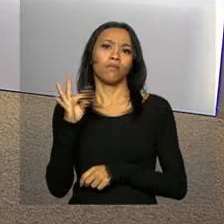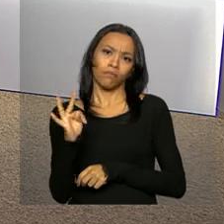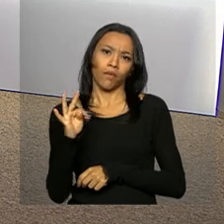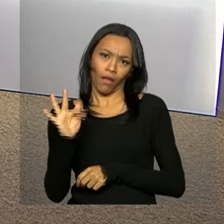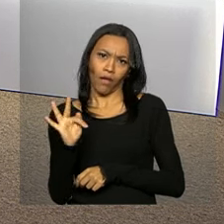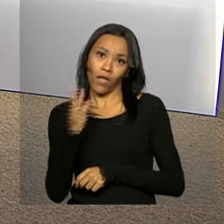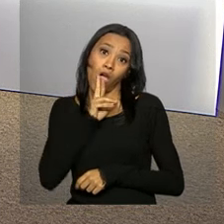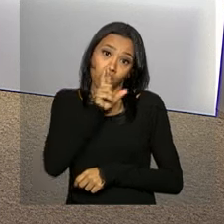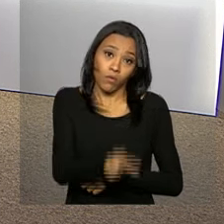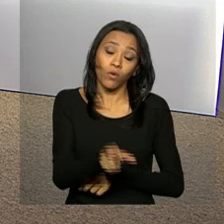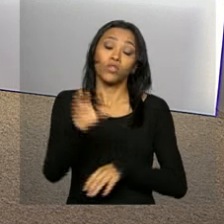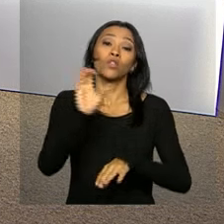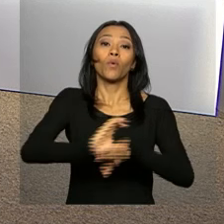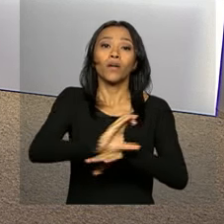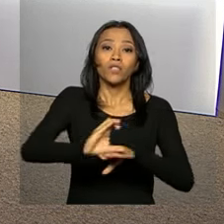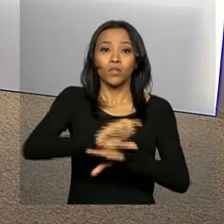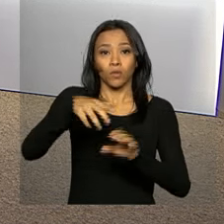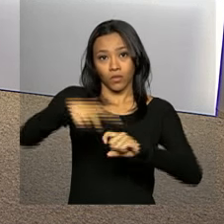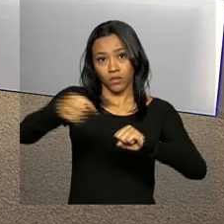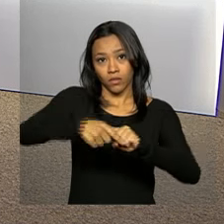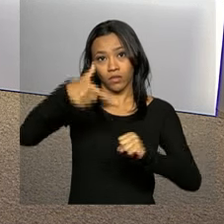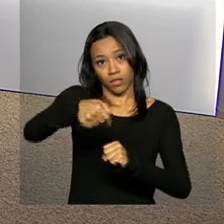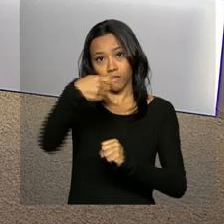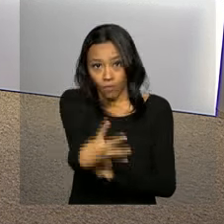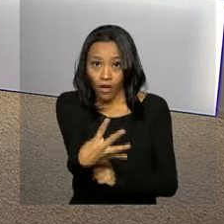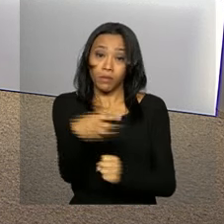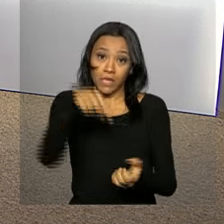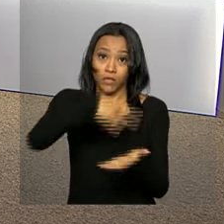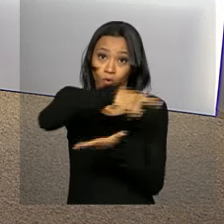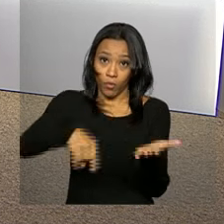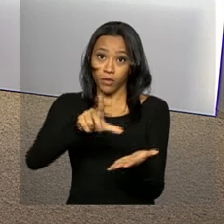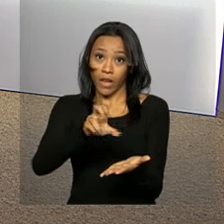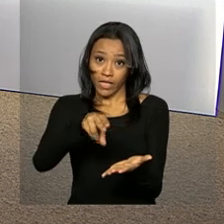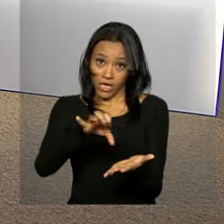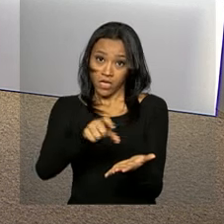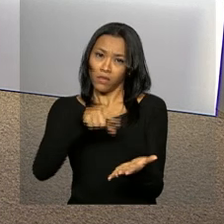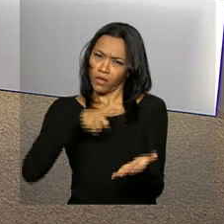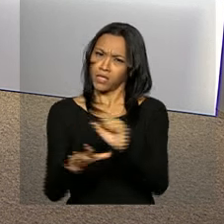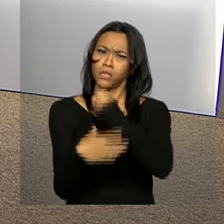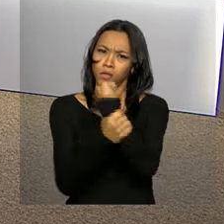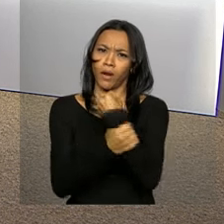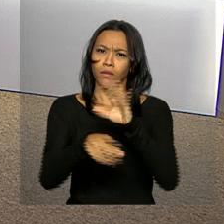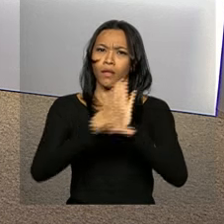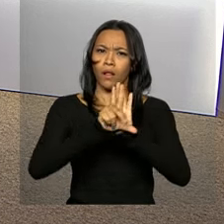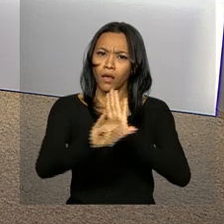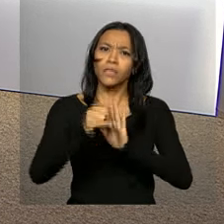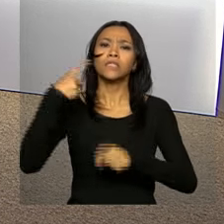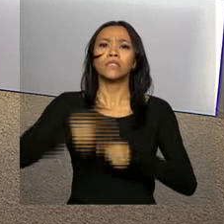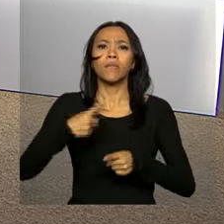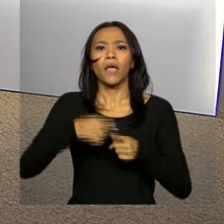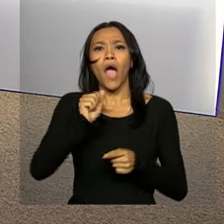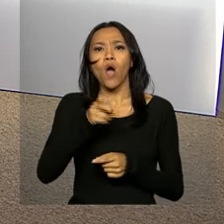Constituição e a análise para os acordos de leniência será técnica e amparada na lei, feita sempre por auditores,